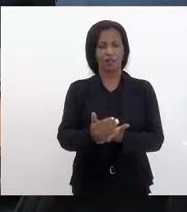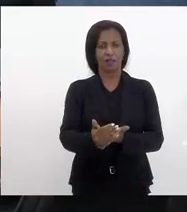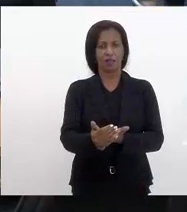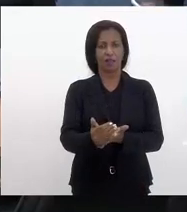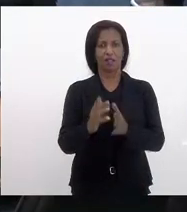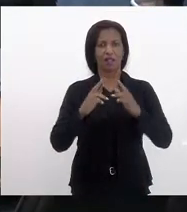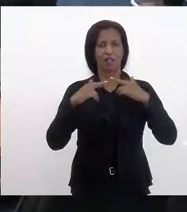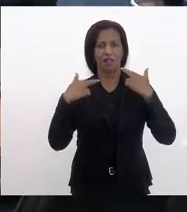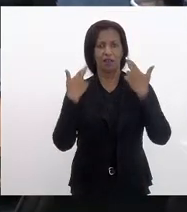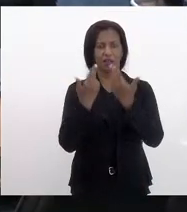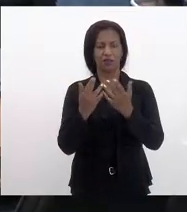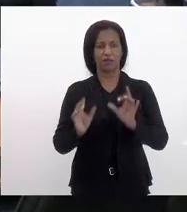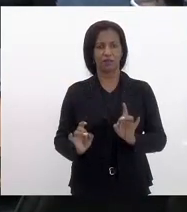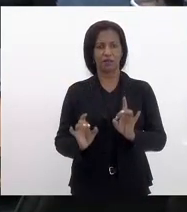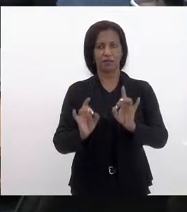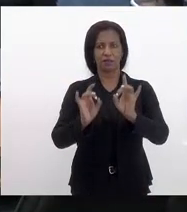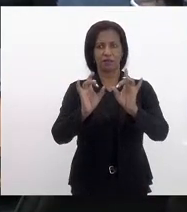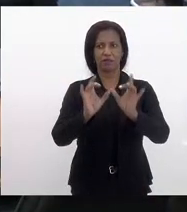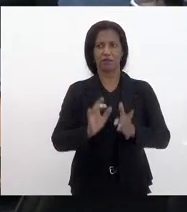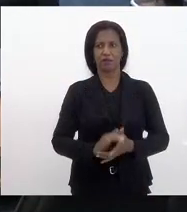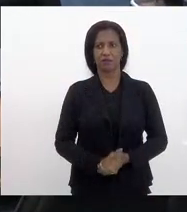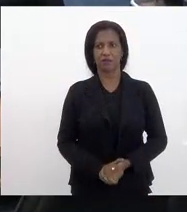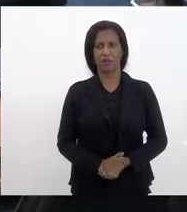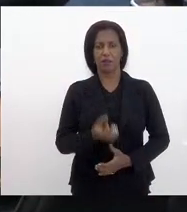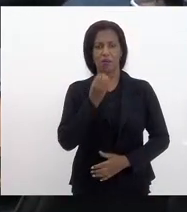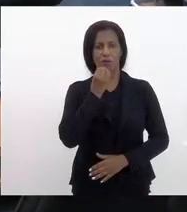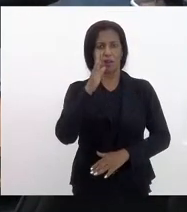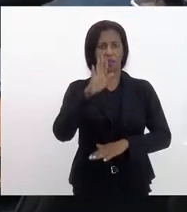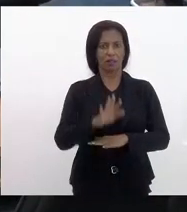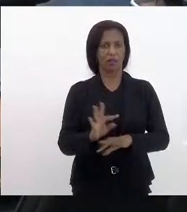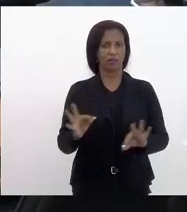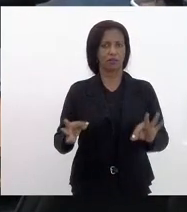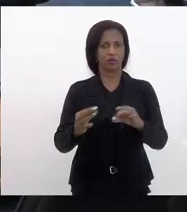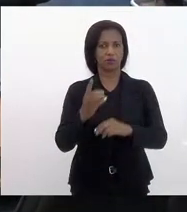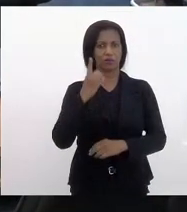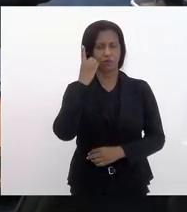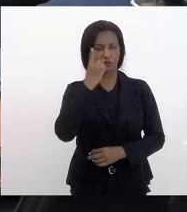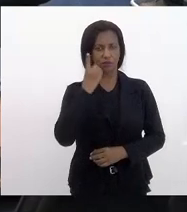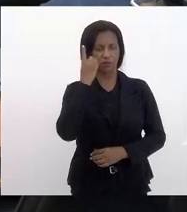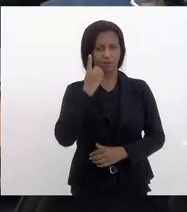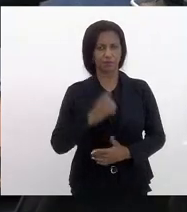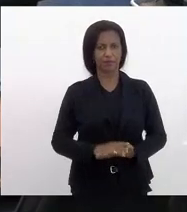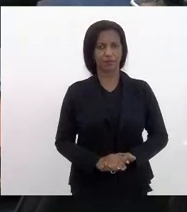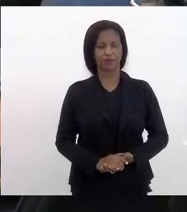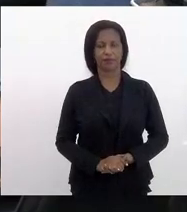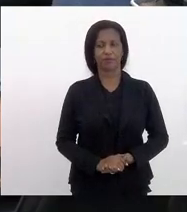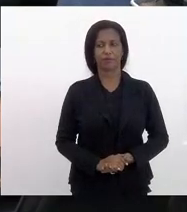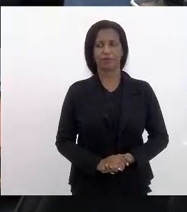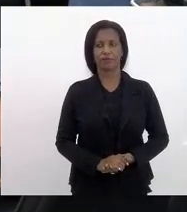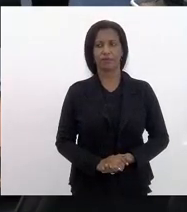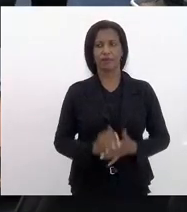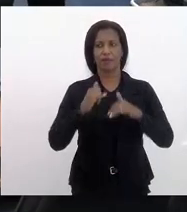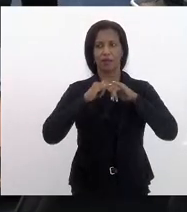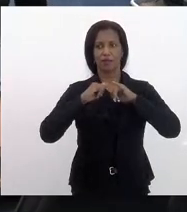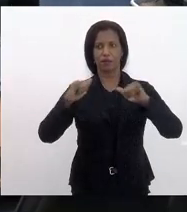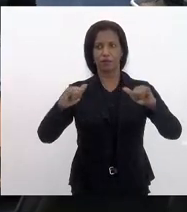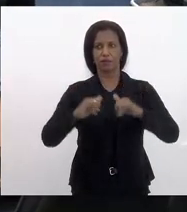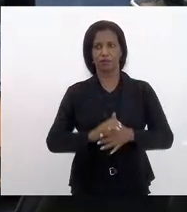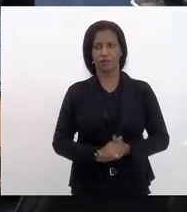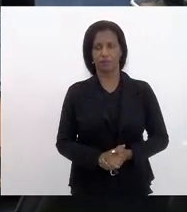Passa-se a ordem do dia. Uma boa tarde a todos os deputados, todas as deputadas. Anuncio.